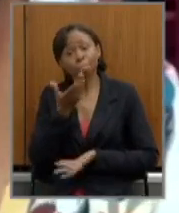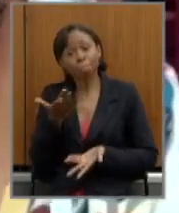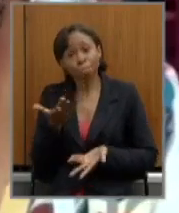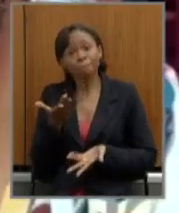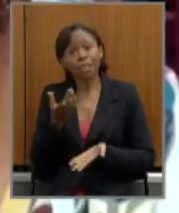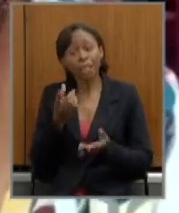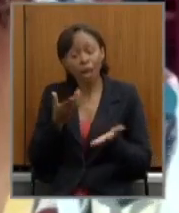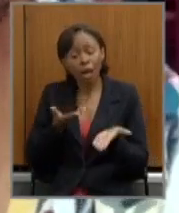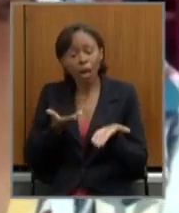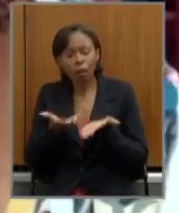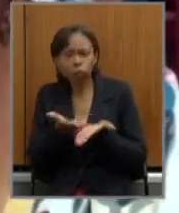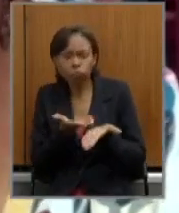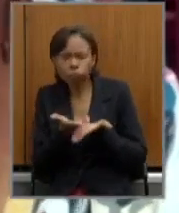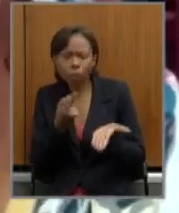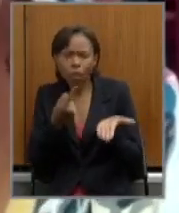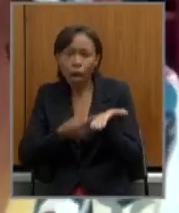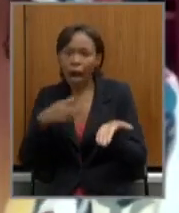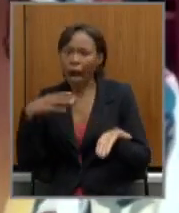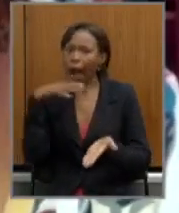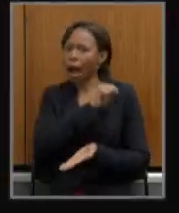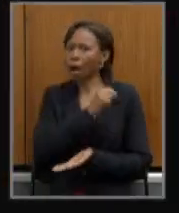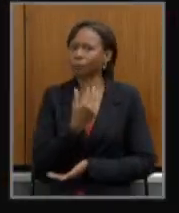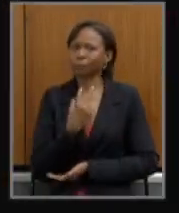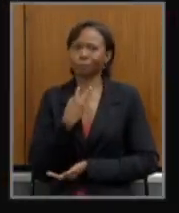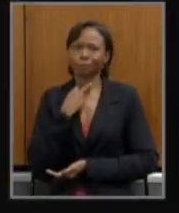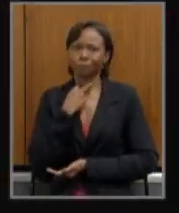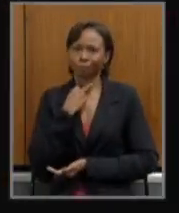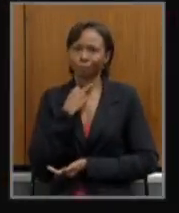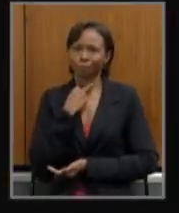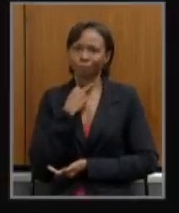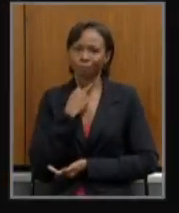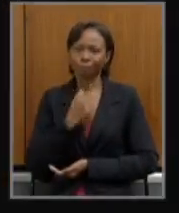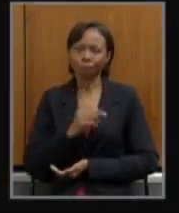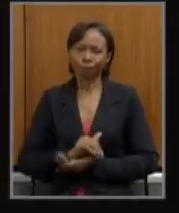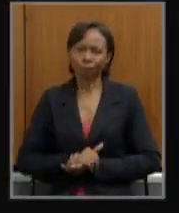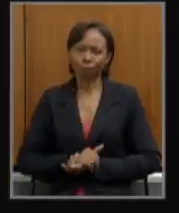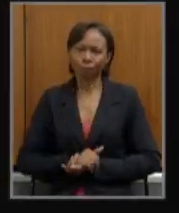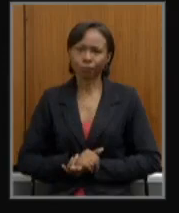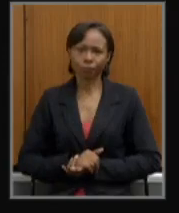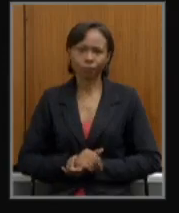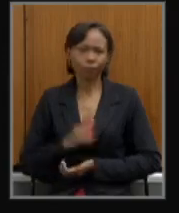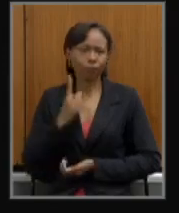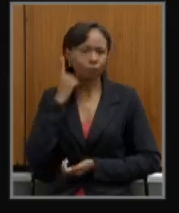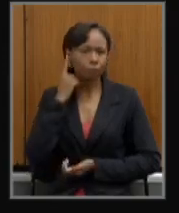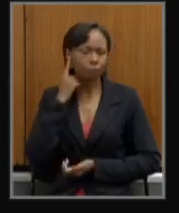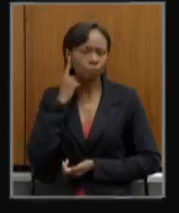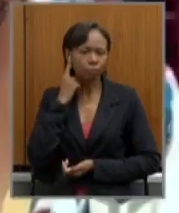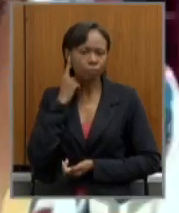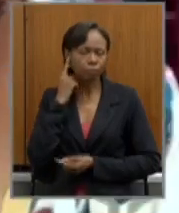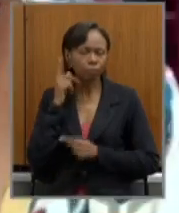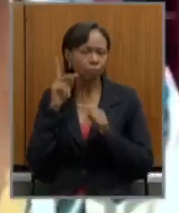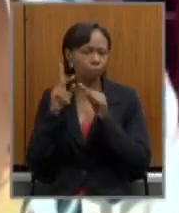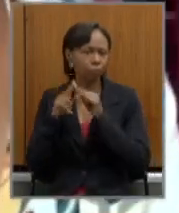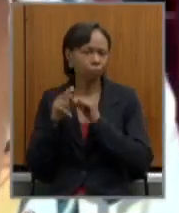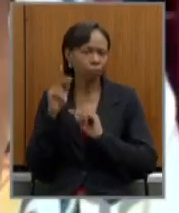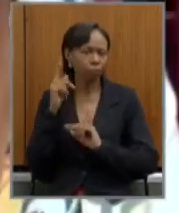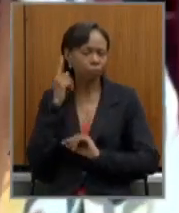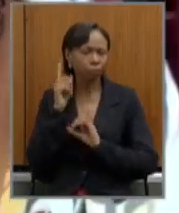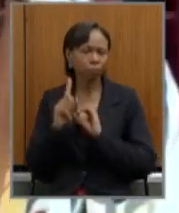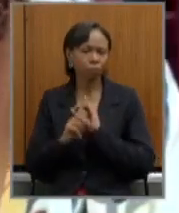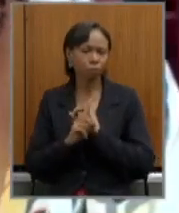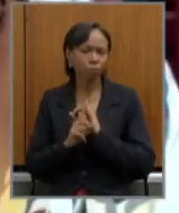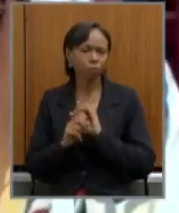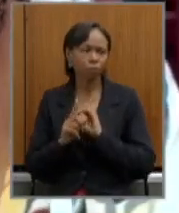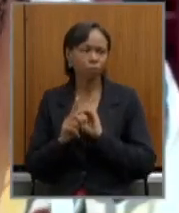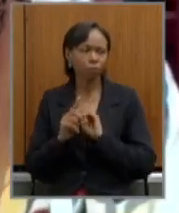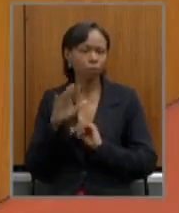negociação que não pode ser rápido tem que ser som alô oi deputado estão me